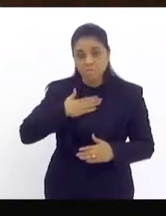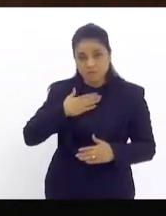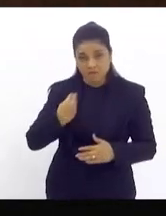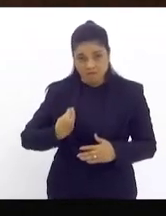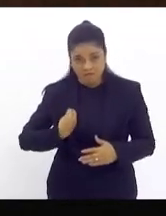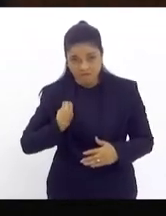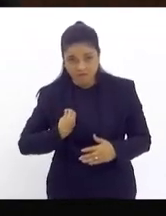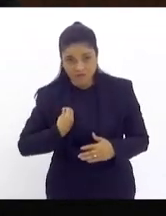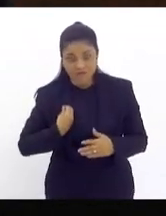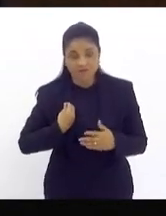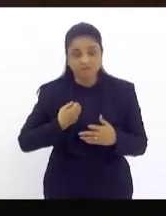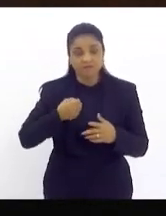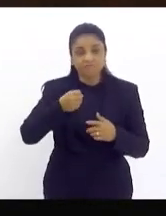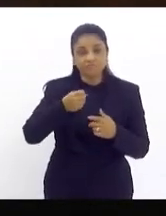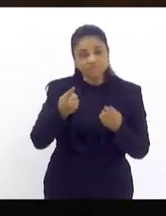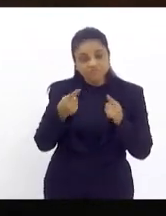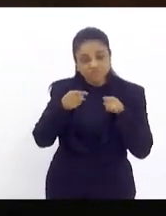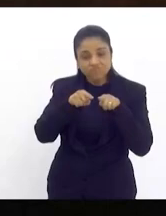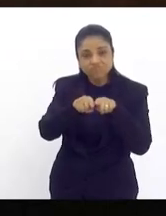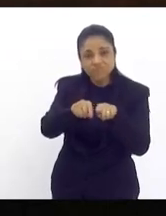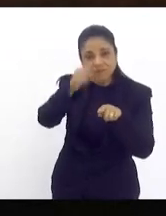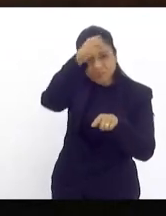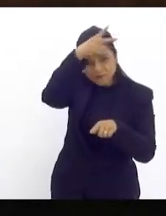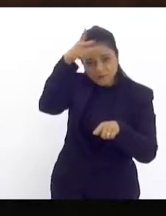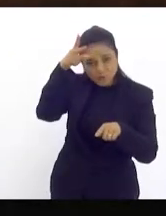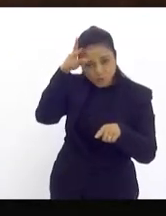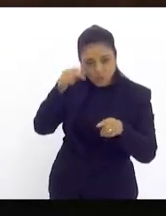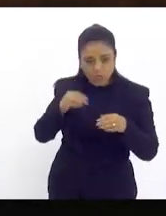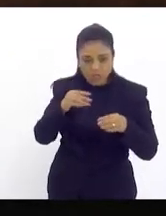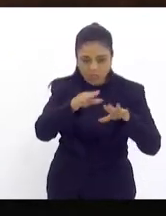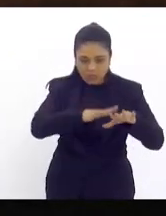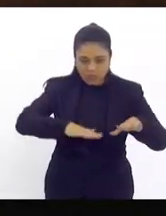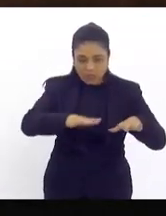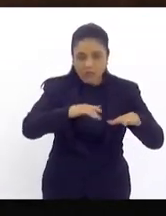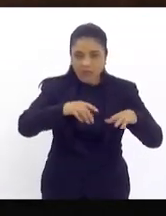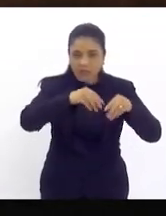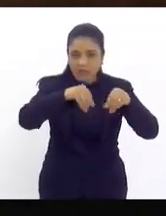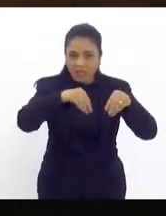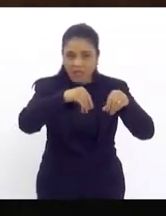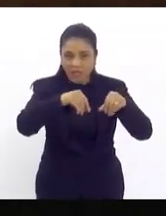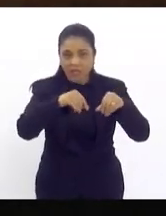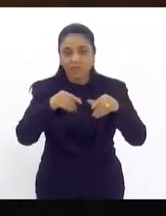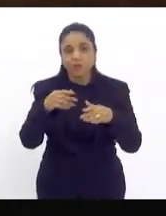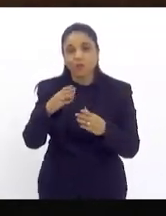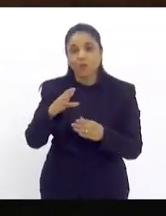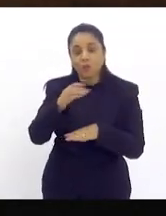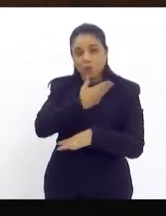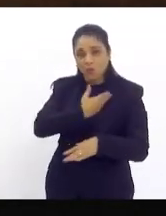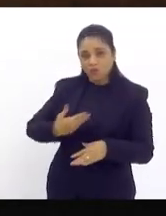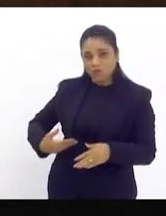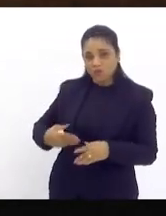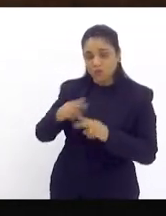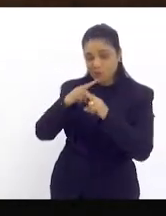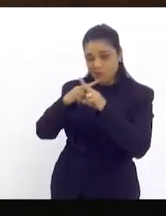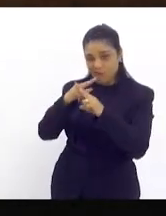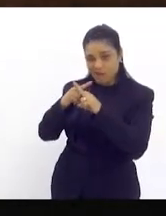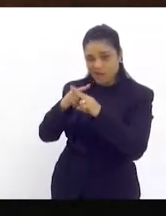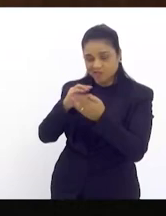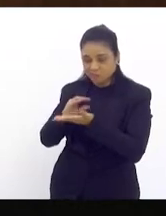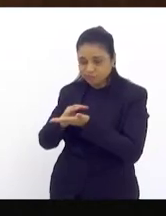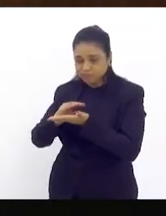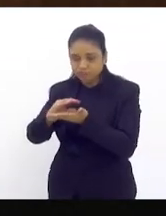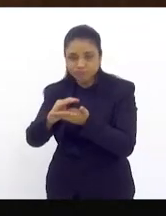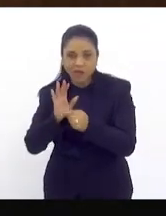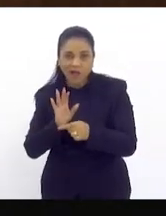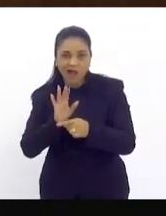prefeituras entravam com terreno o governo federal através da Caixa Econômica Federal aportava recursos e